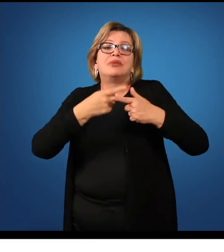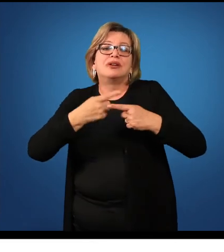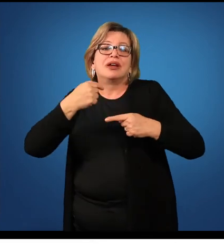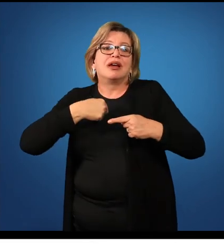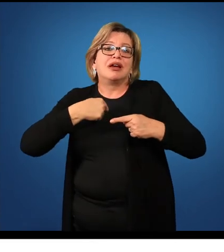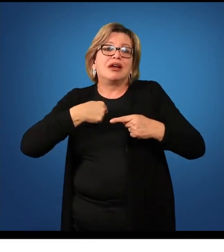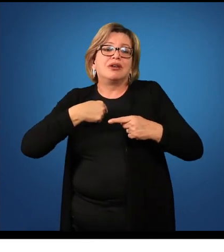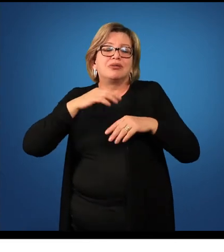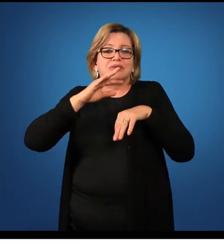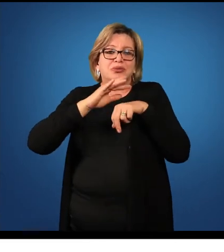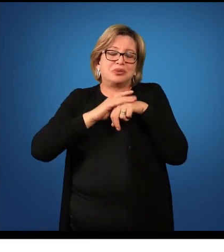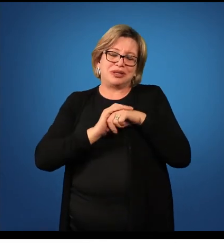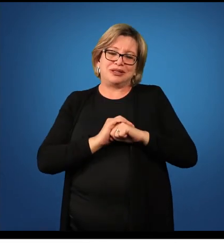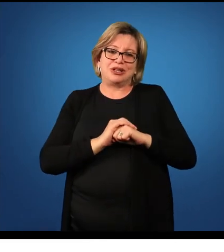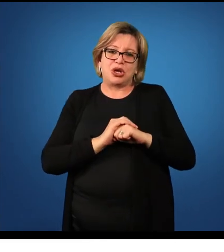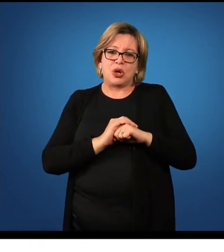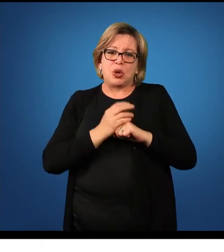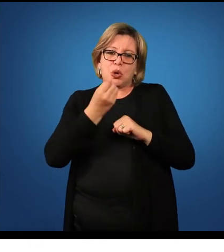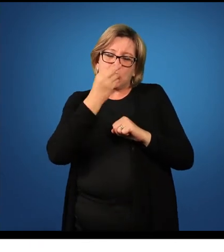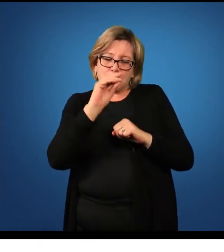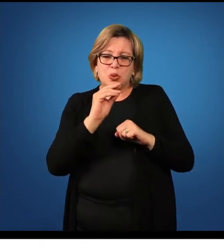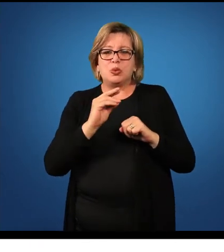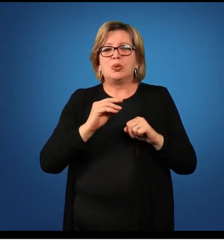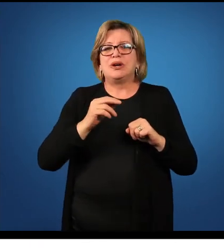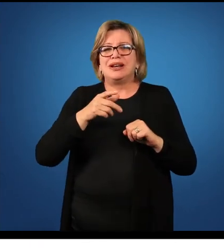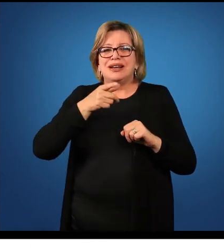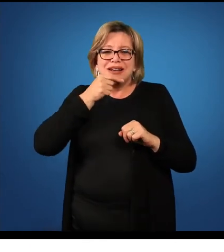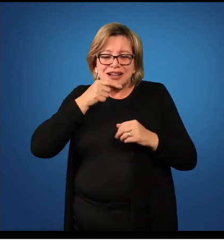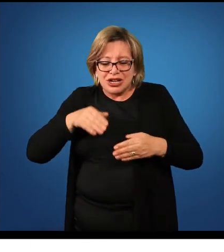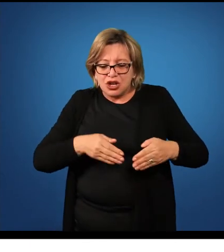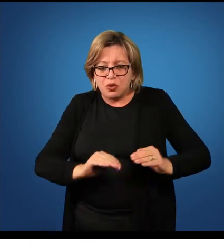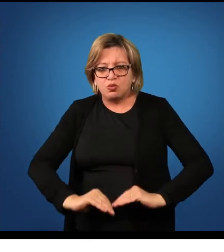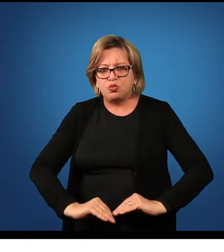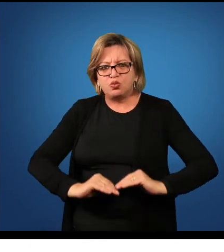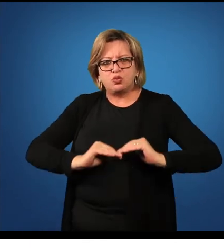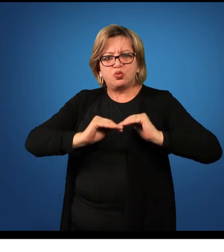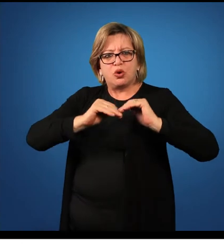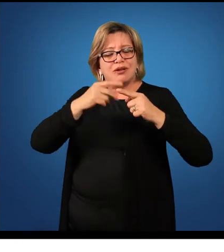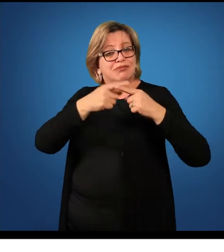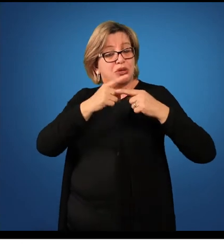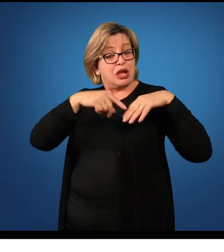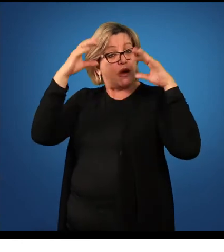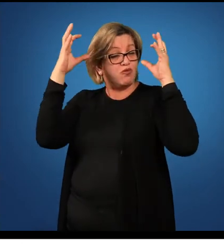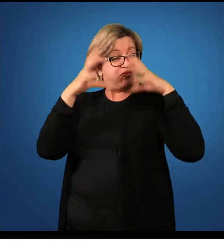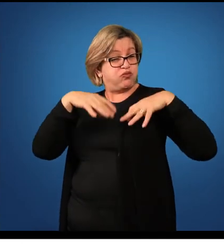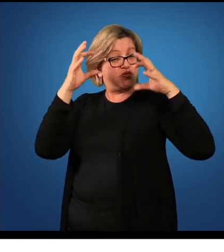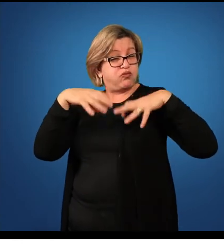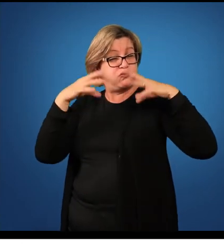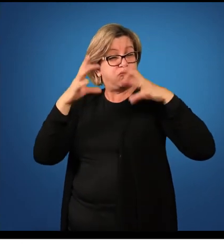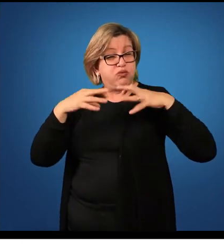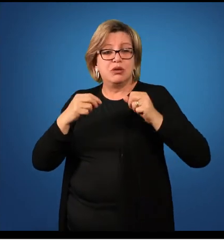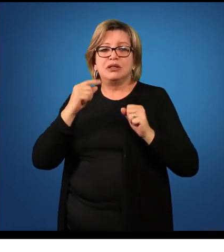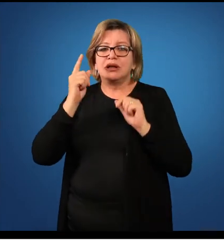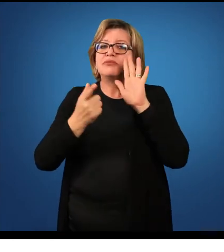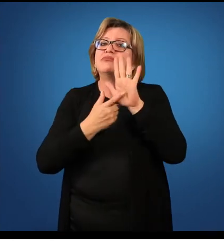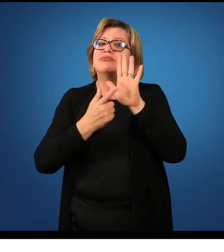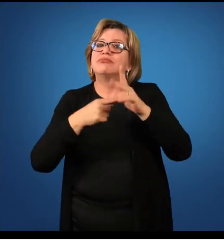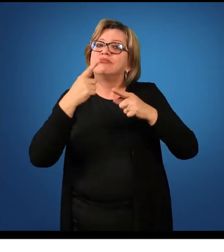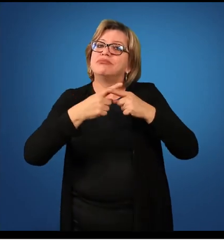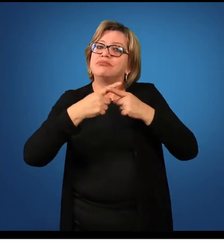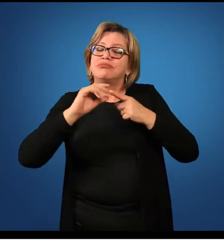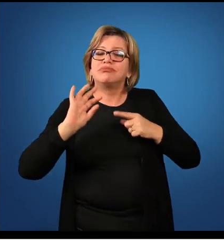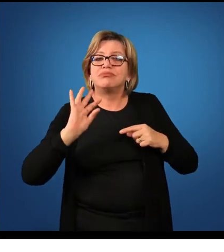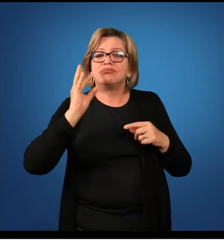os rios encheram porque choveu muito. Então, está indicando a causa pela qual o rio